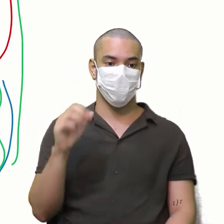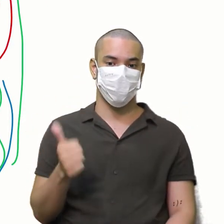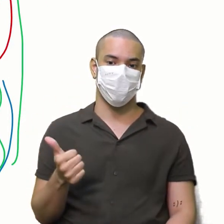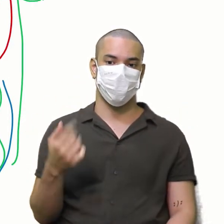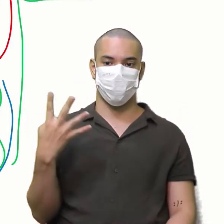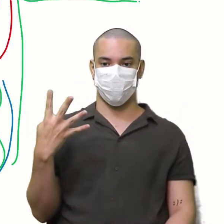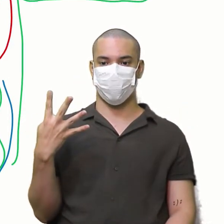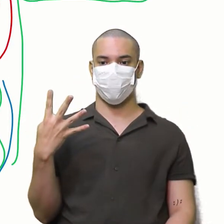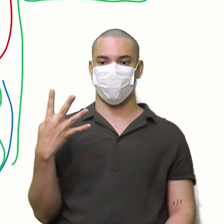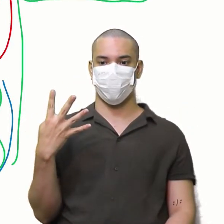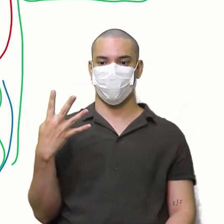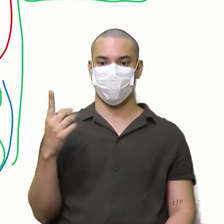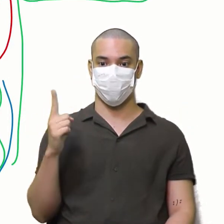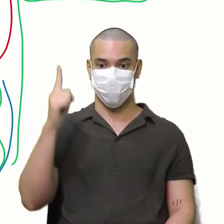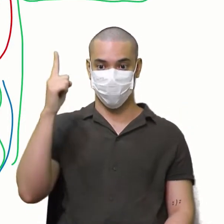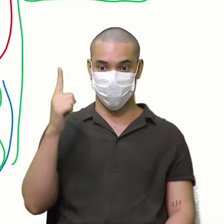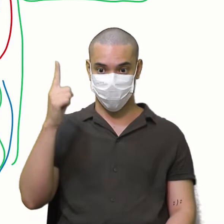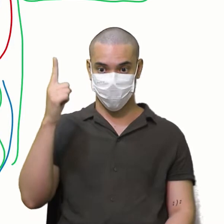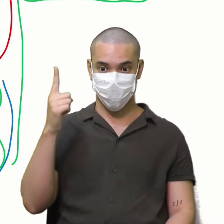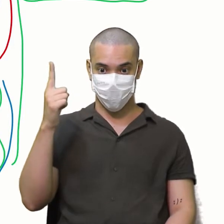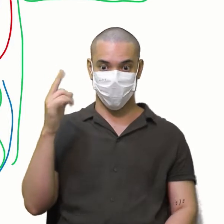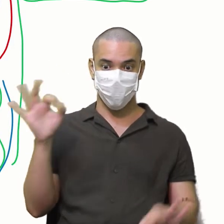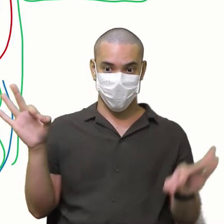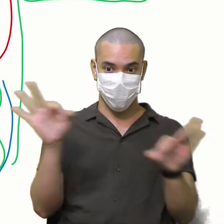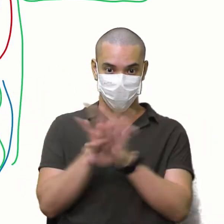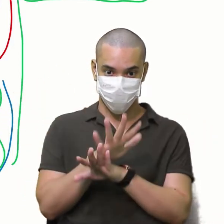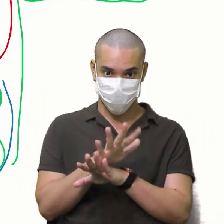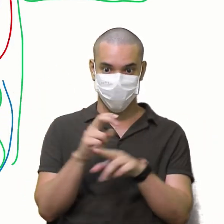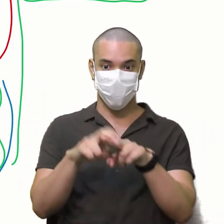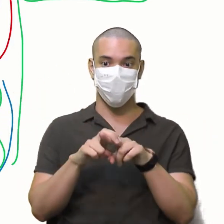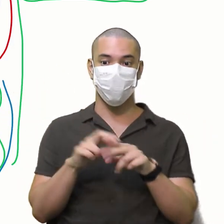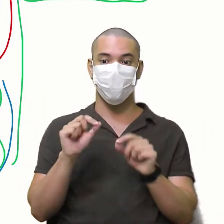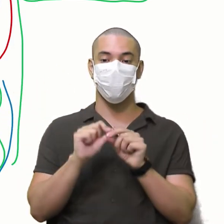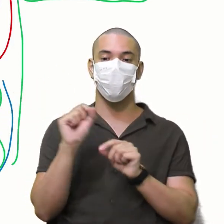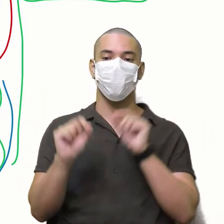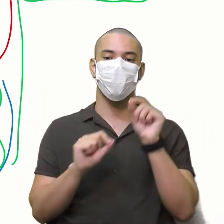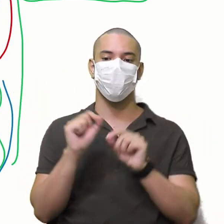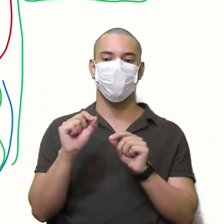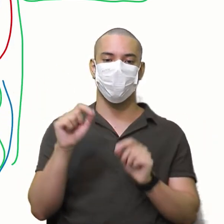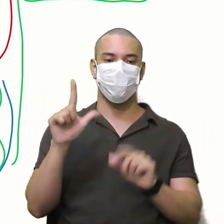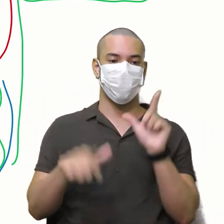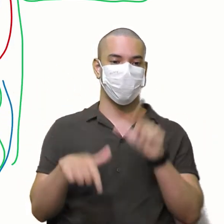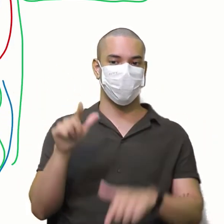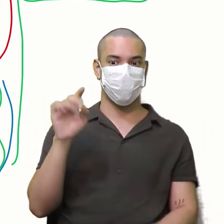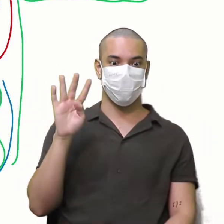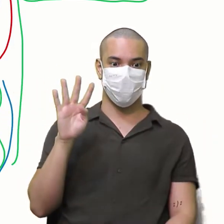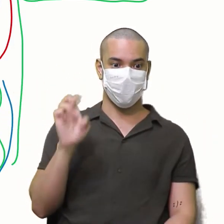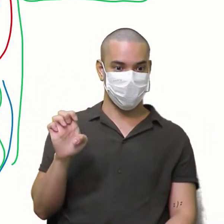14 Pronto, né? Então o determinante da matriz É a letra E